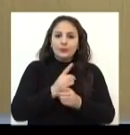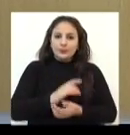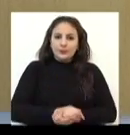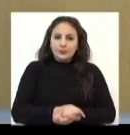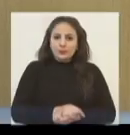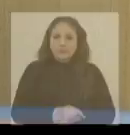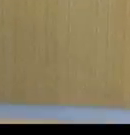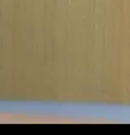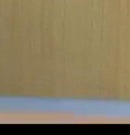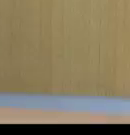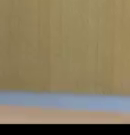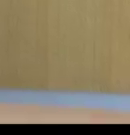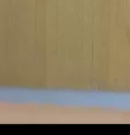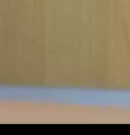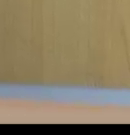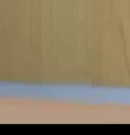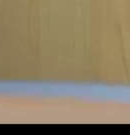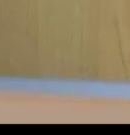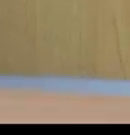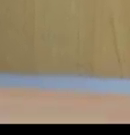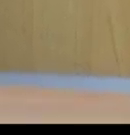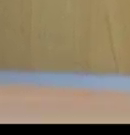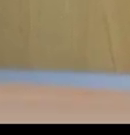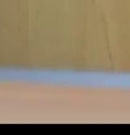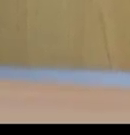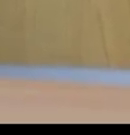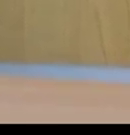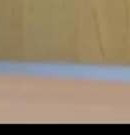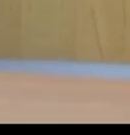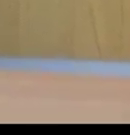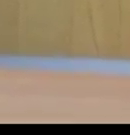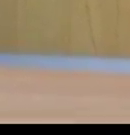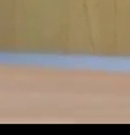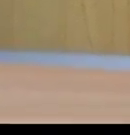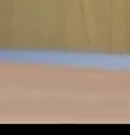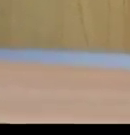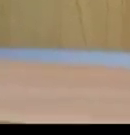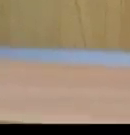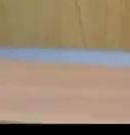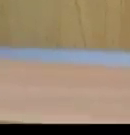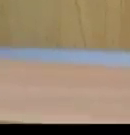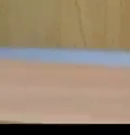edição! E aí E aí